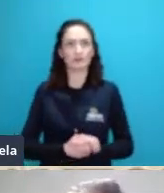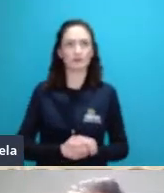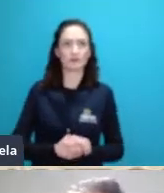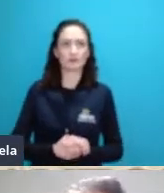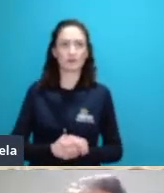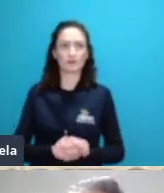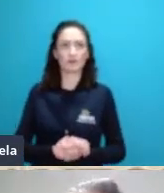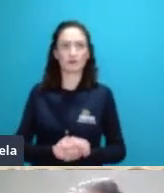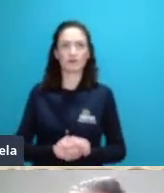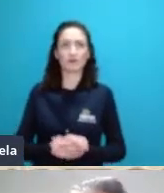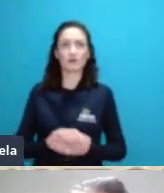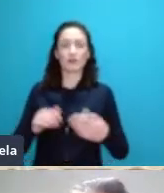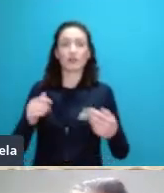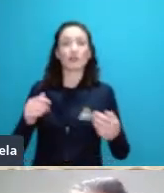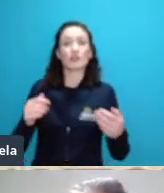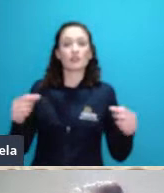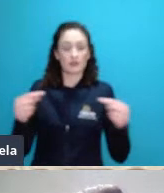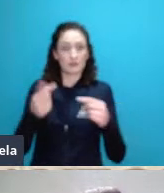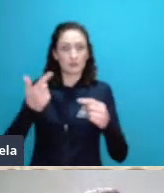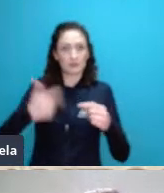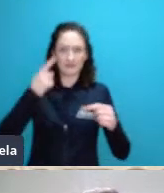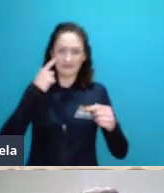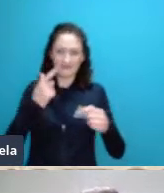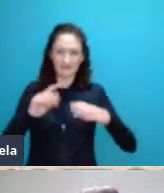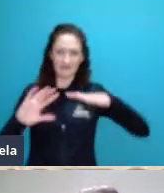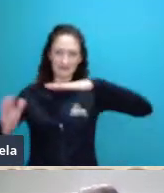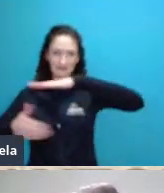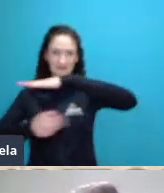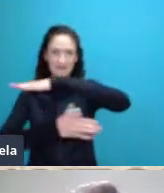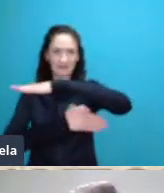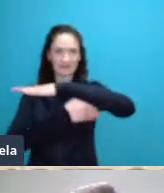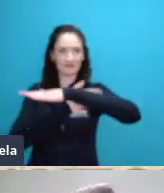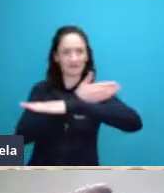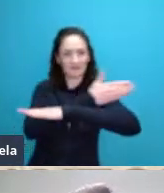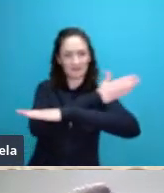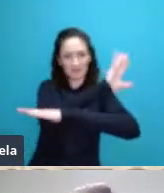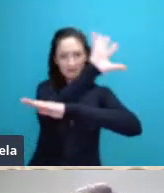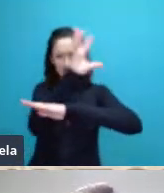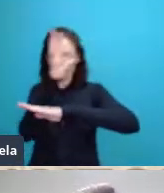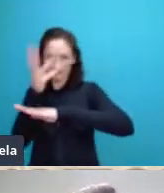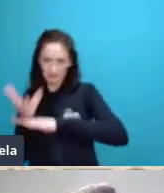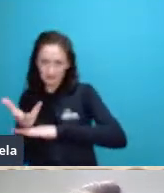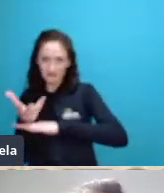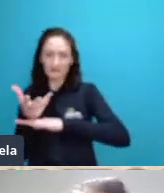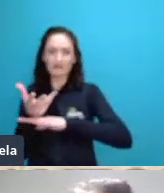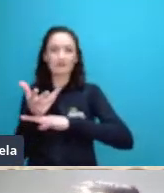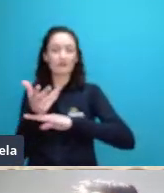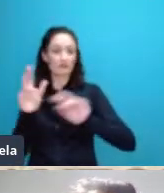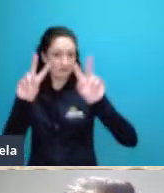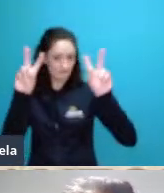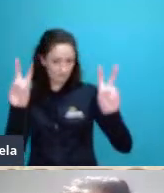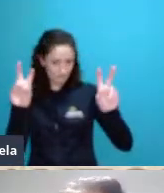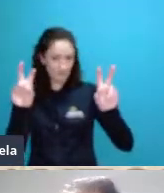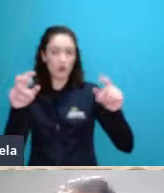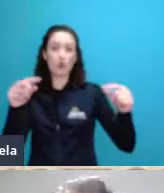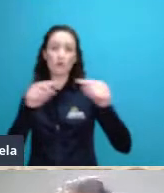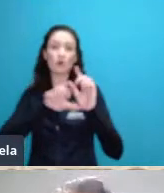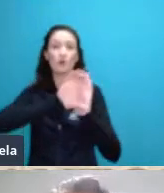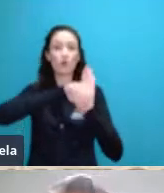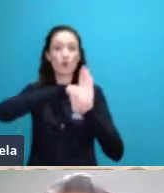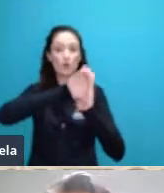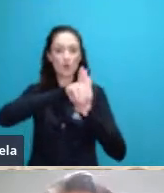conceito guarda-chuva porque dentro dele estariam contidas todas as coisas que importariam para o desenvolvimento